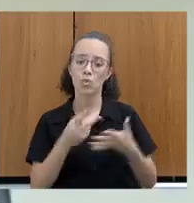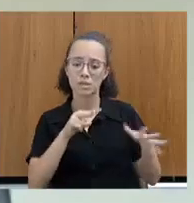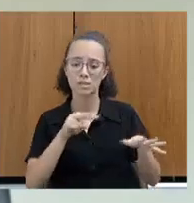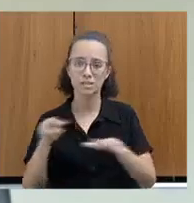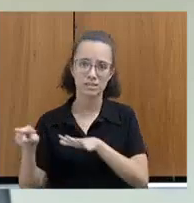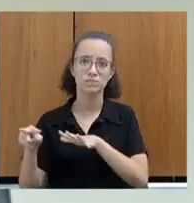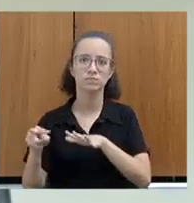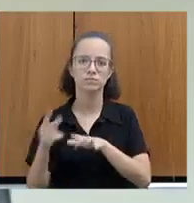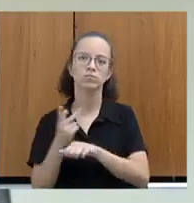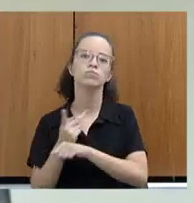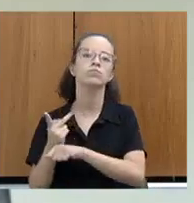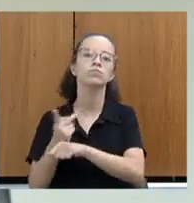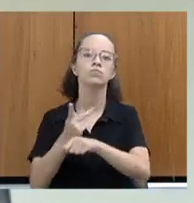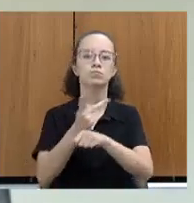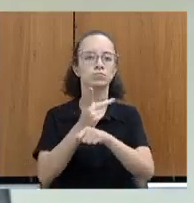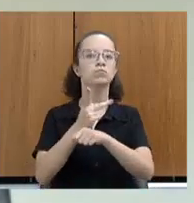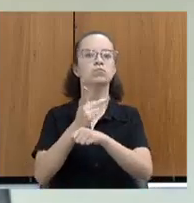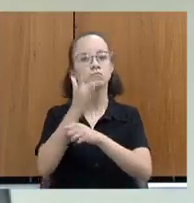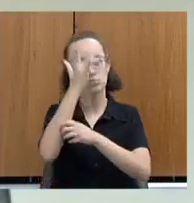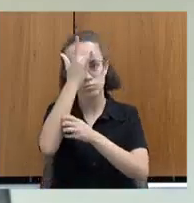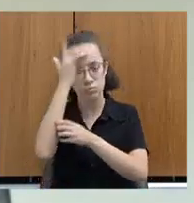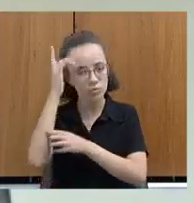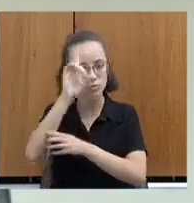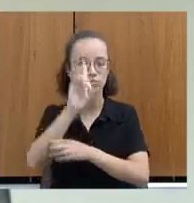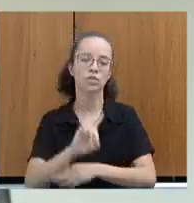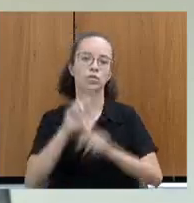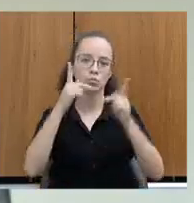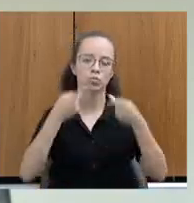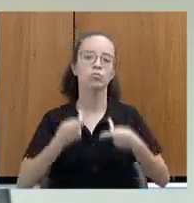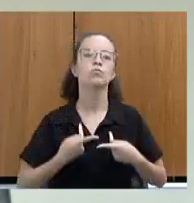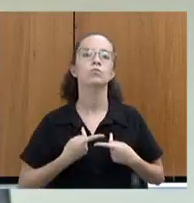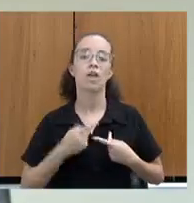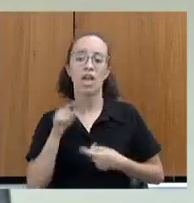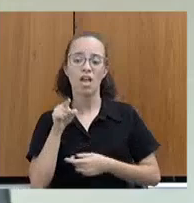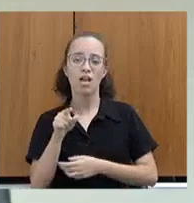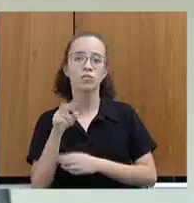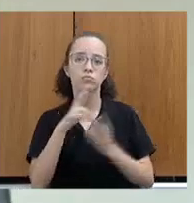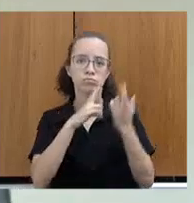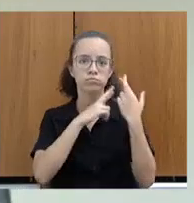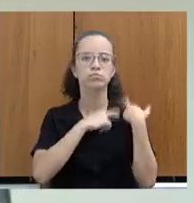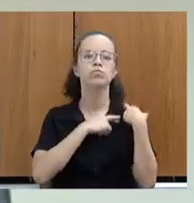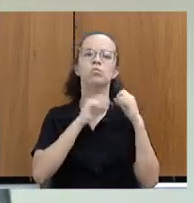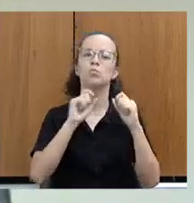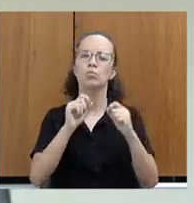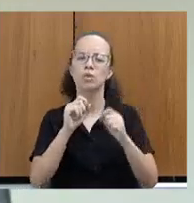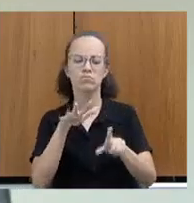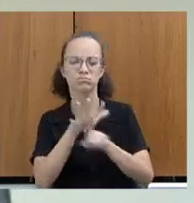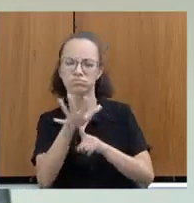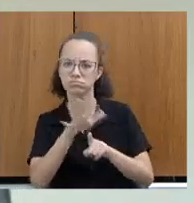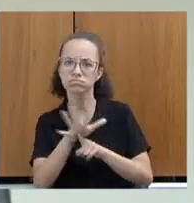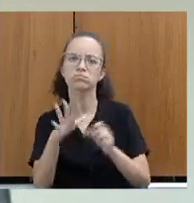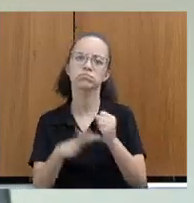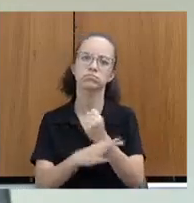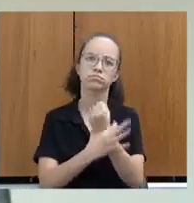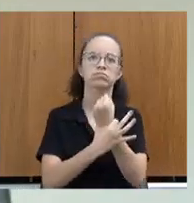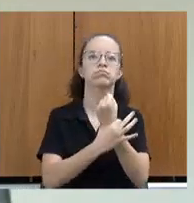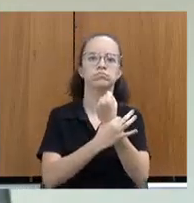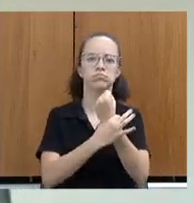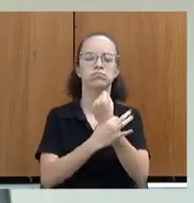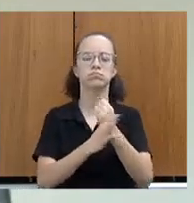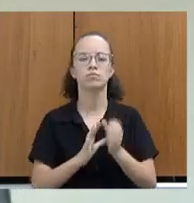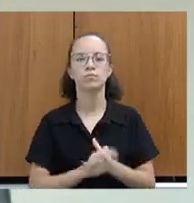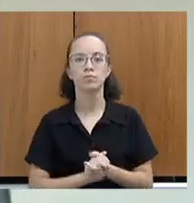fui procurado por integrantes do Instituto de Direitos Humanos, que está encarregado diretamente pelas demandas de segurança de Dom Vicente.